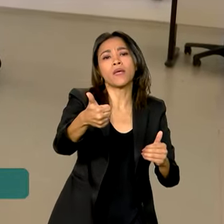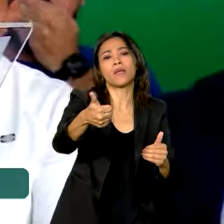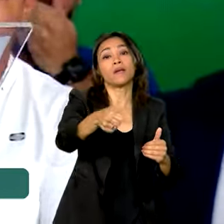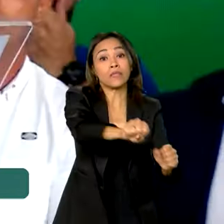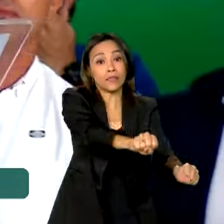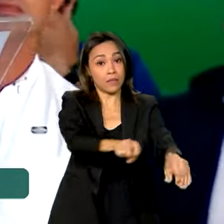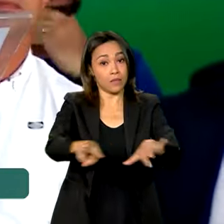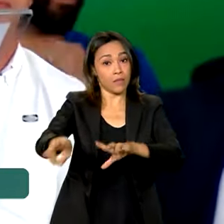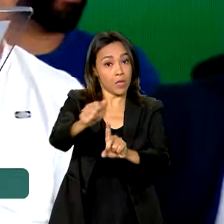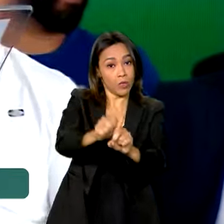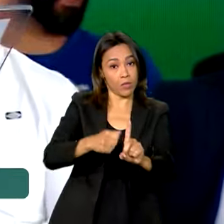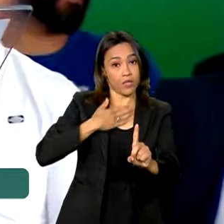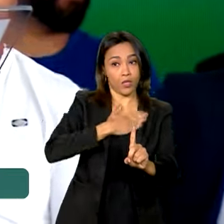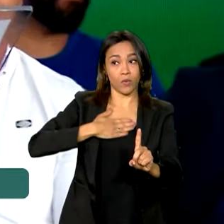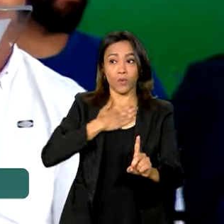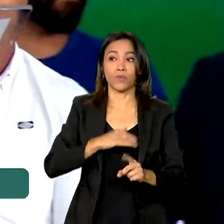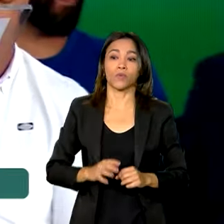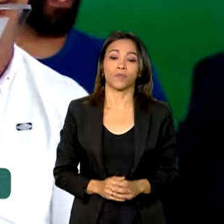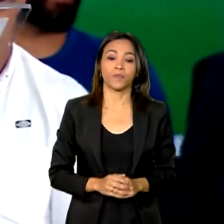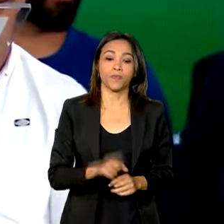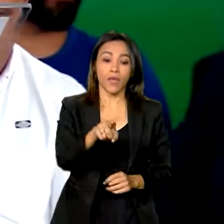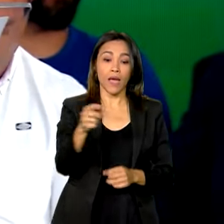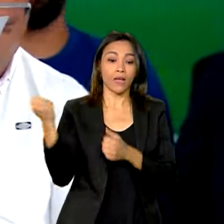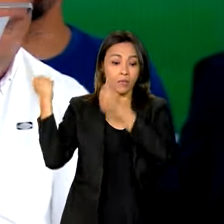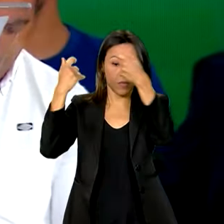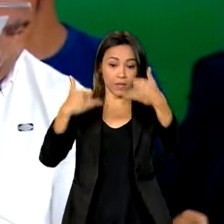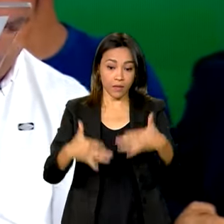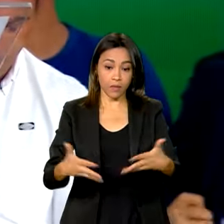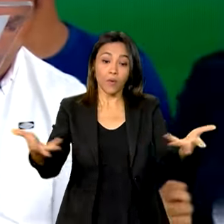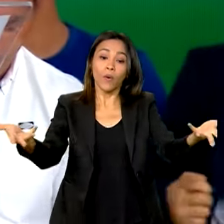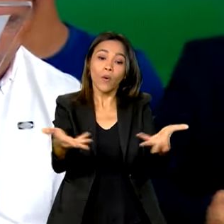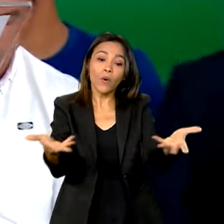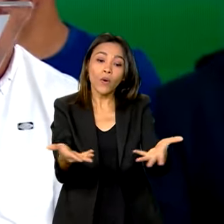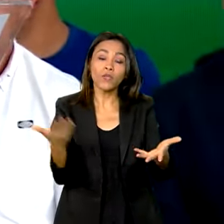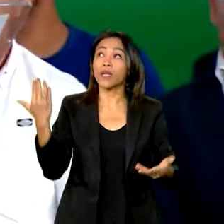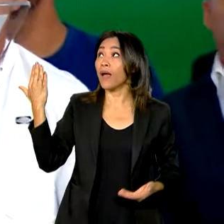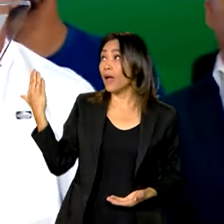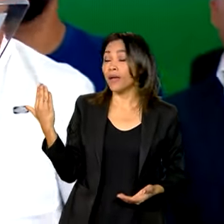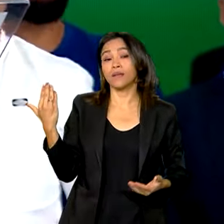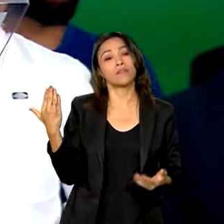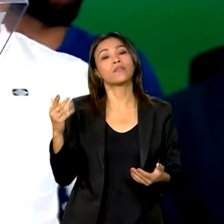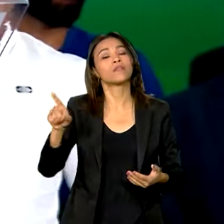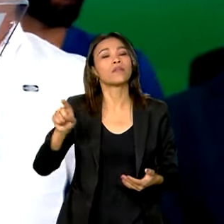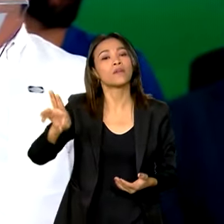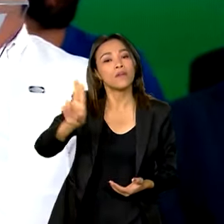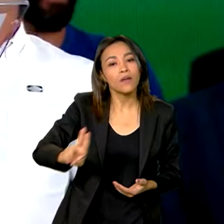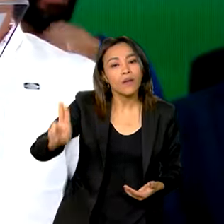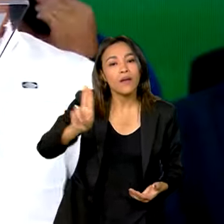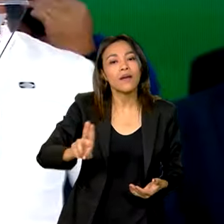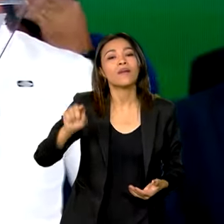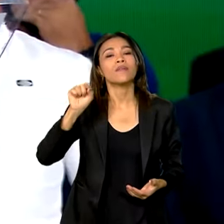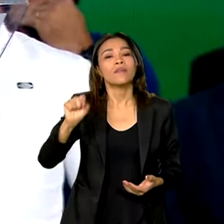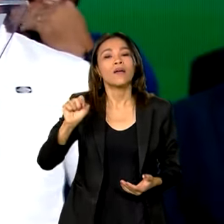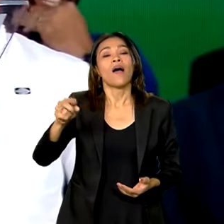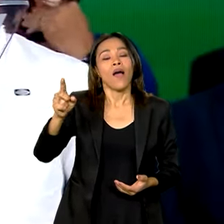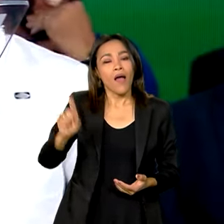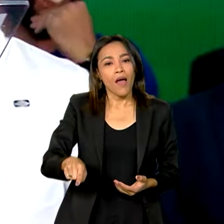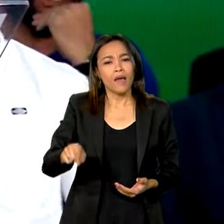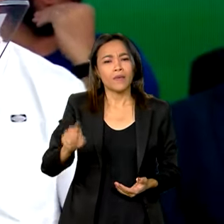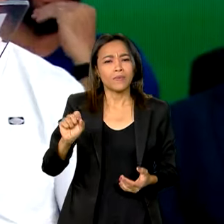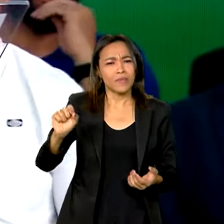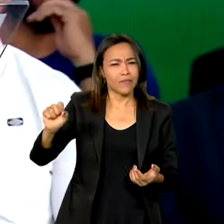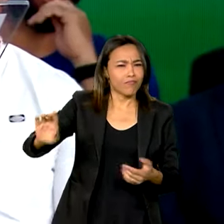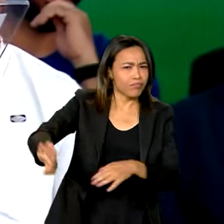agosto. A partir de hoje, a Escola Paulista de Política, Economia e Negócios da Unifesp, passa a funcionar